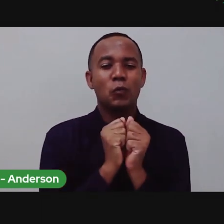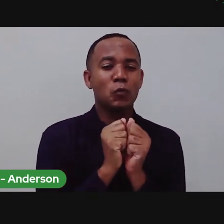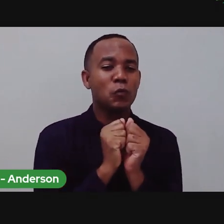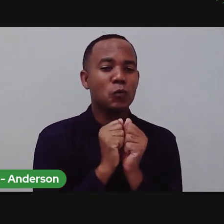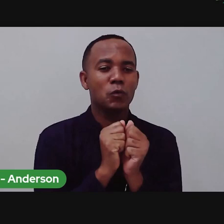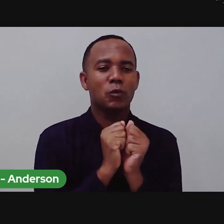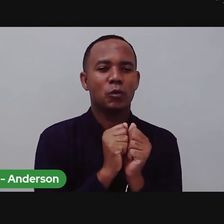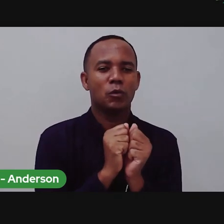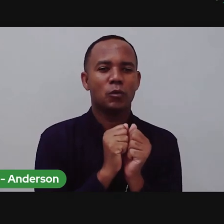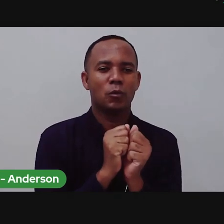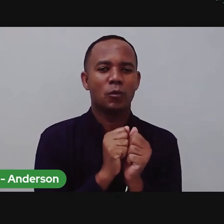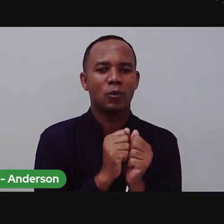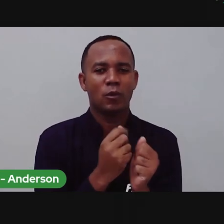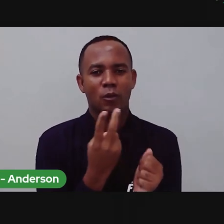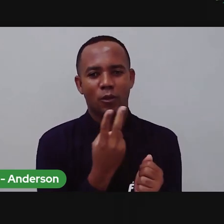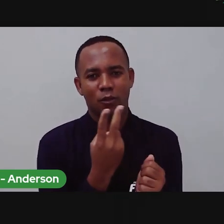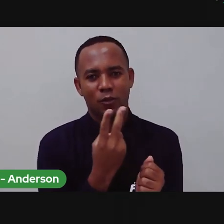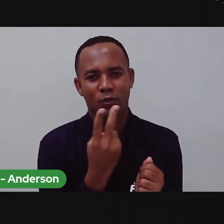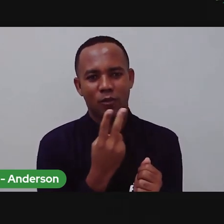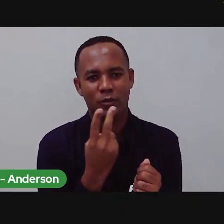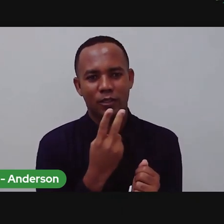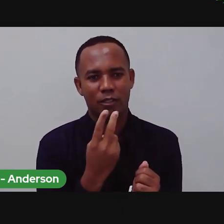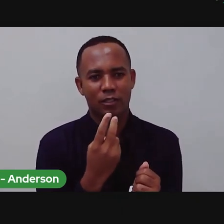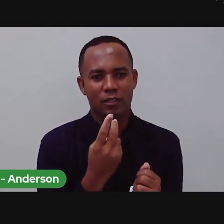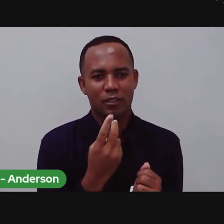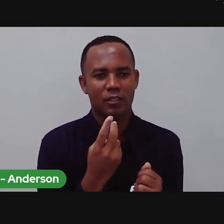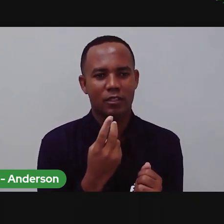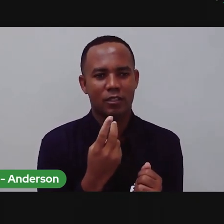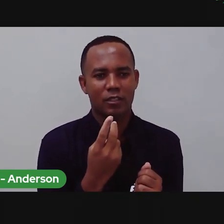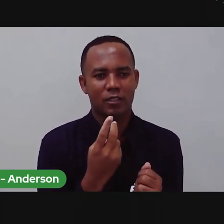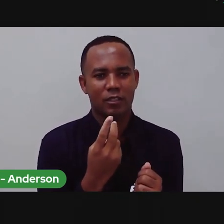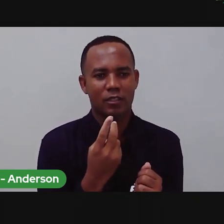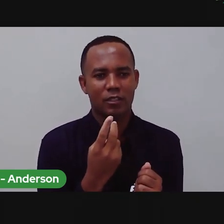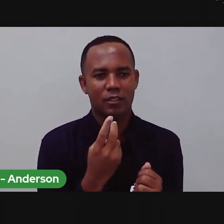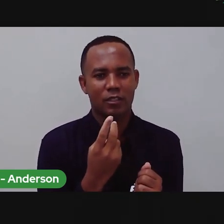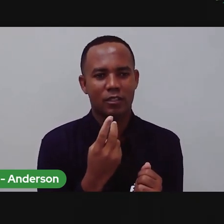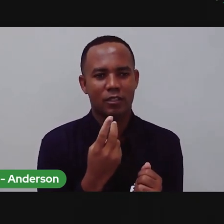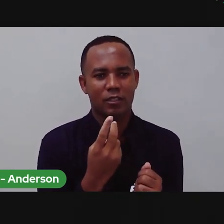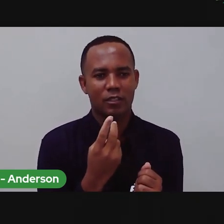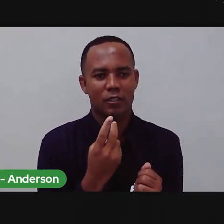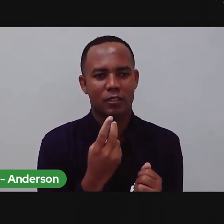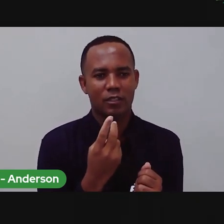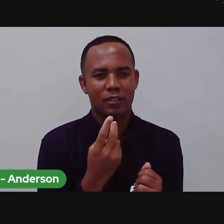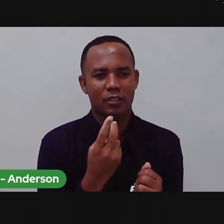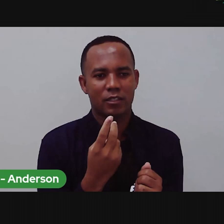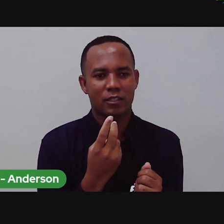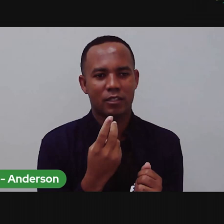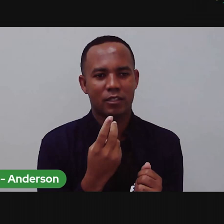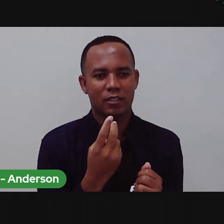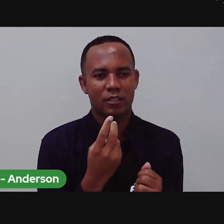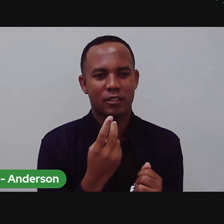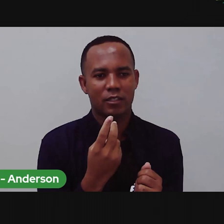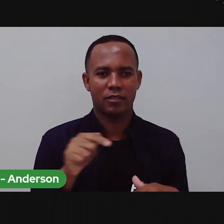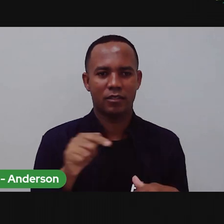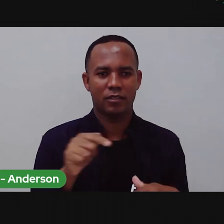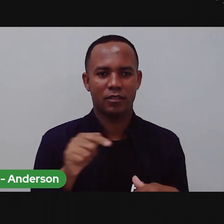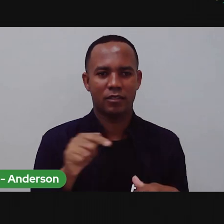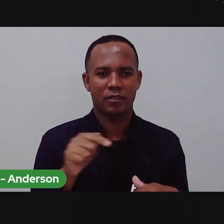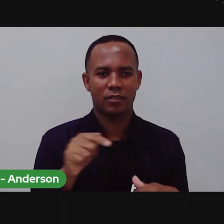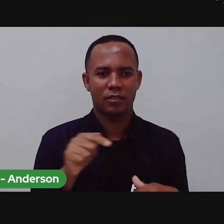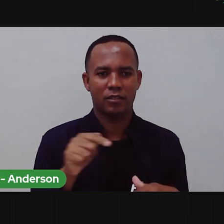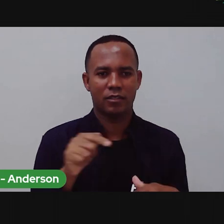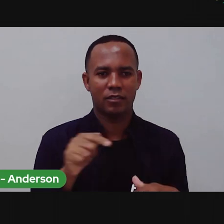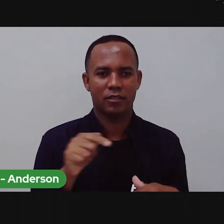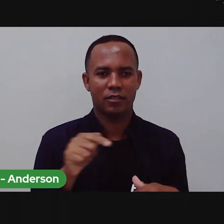só lado a lado, eu e a Anderson aqui lado a lado, mas eu tô aqui por cima, a gente vai trocando, e mais uma semana com